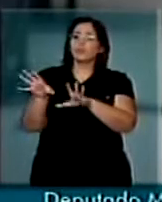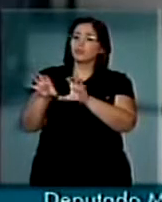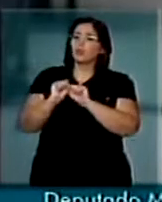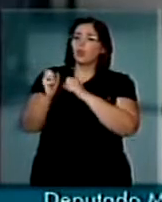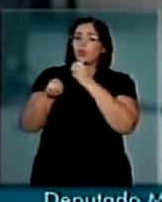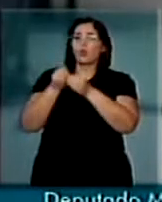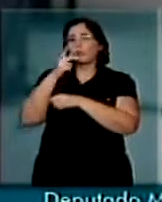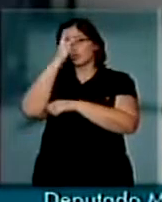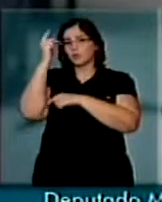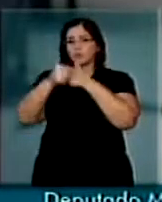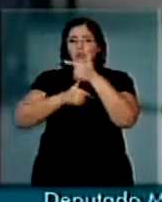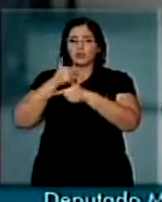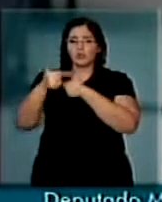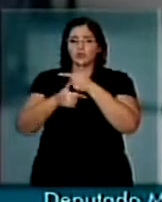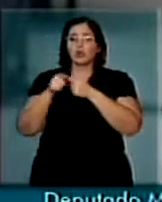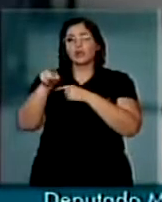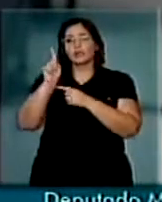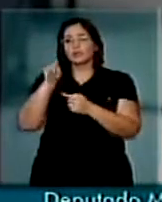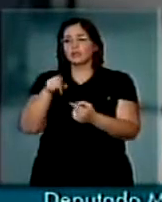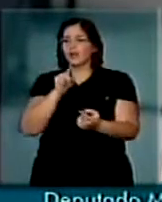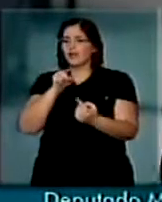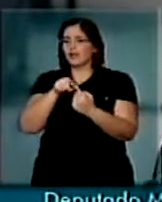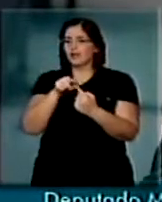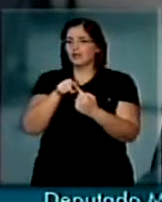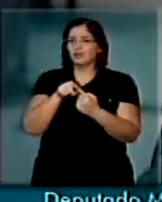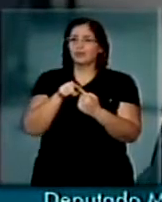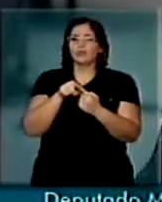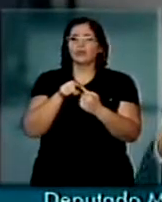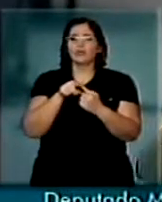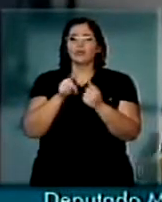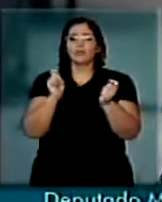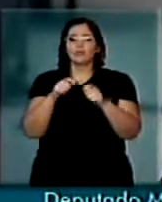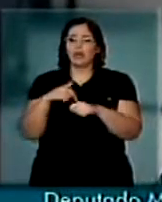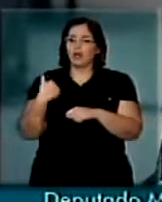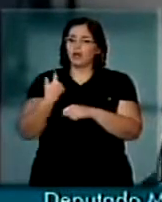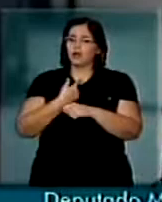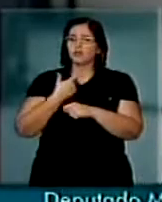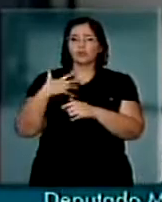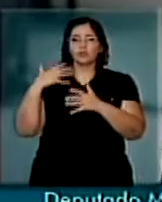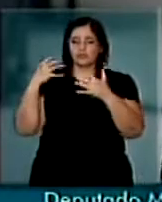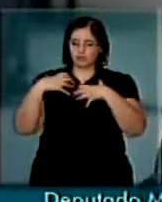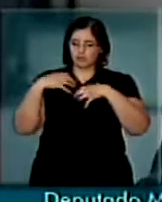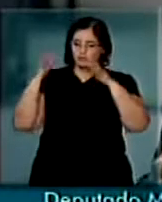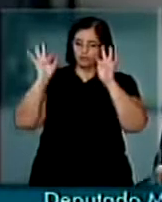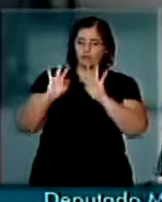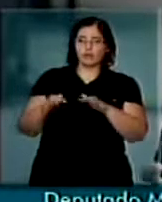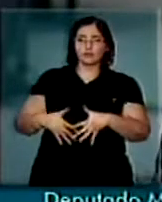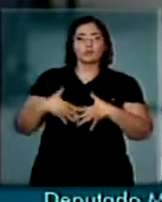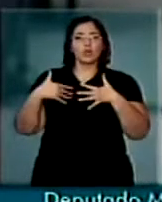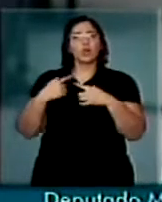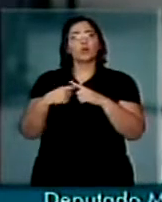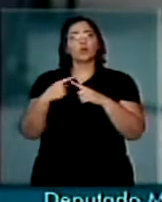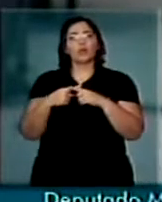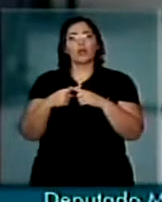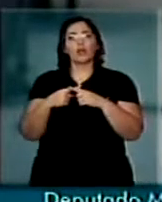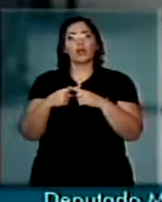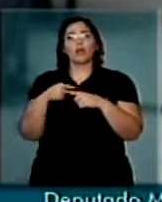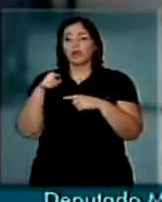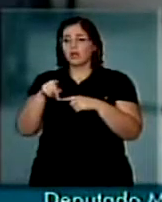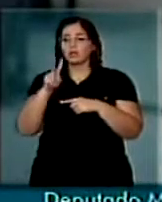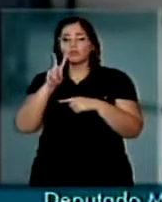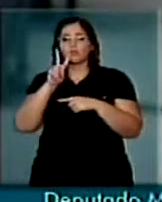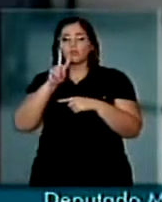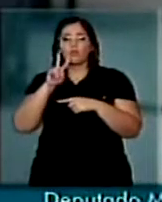trabalhadora. Isso é motivo para que nós nos regozijemos, sobretudo porque isso vai,